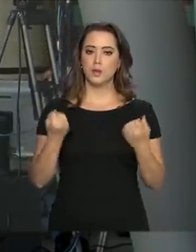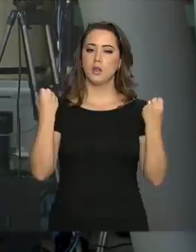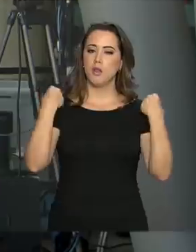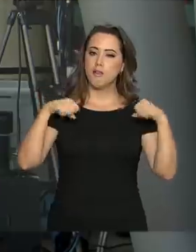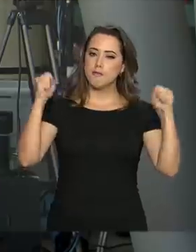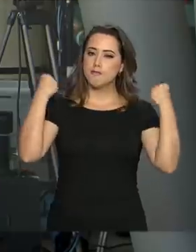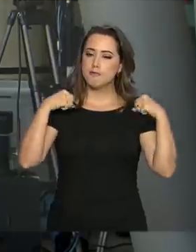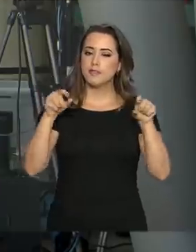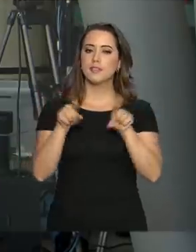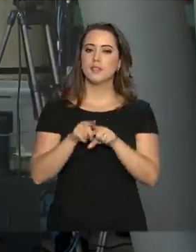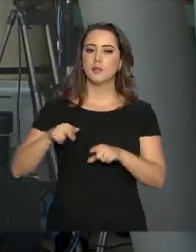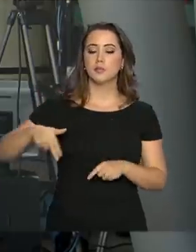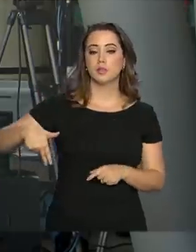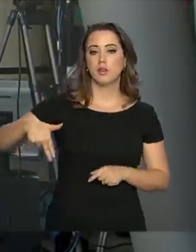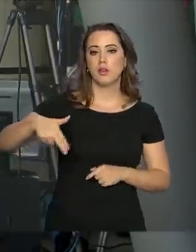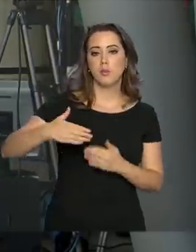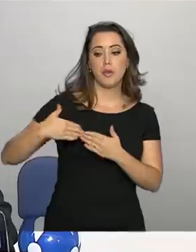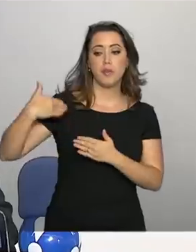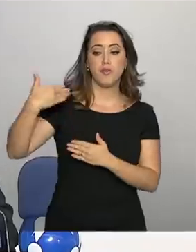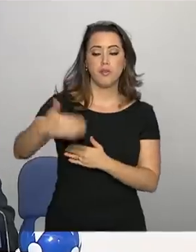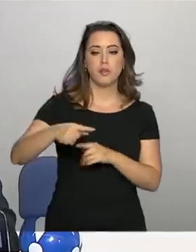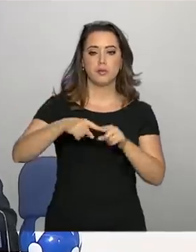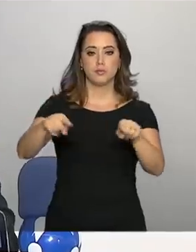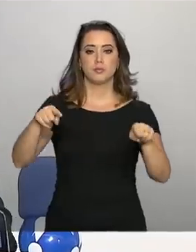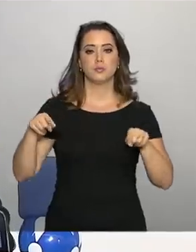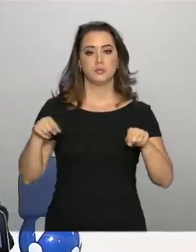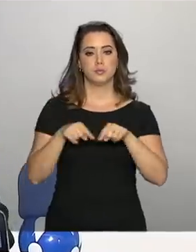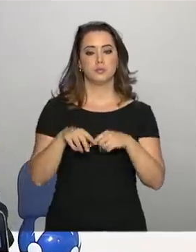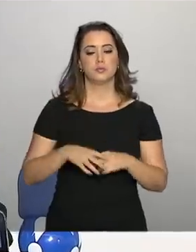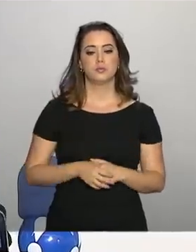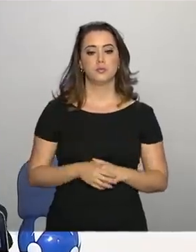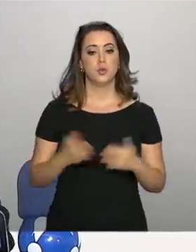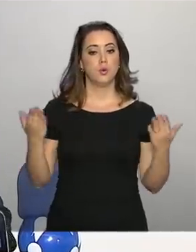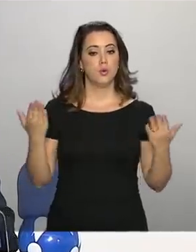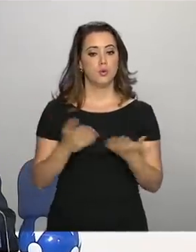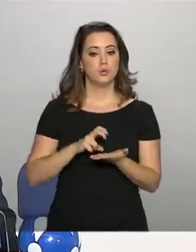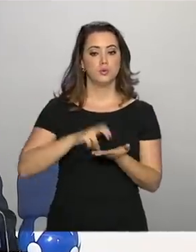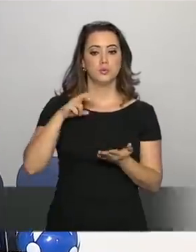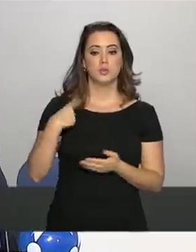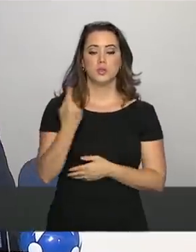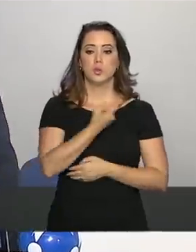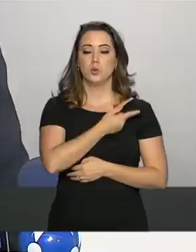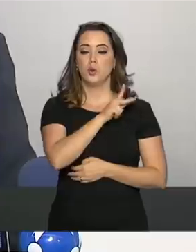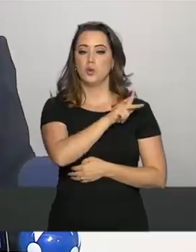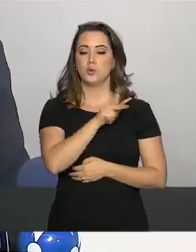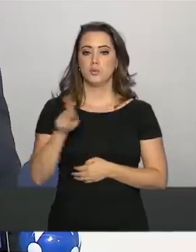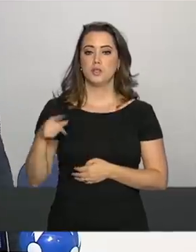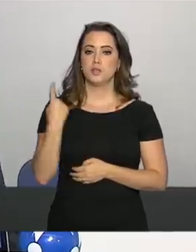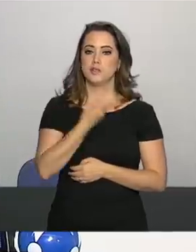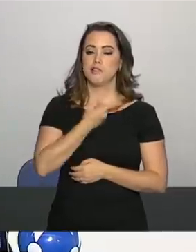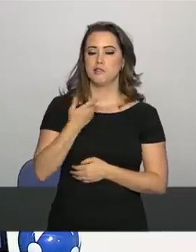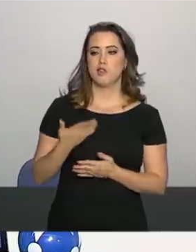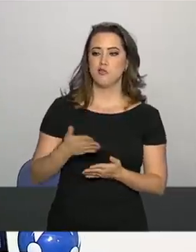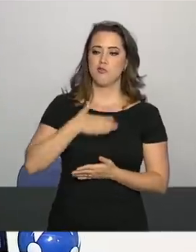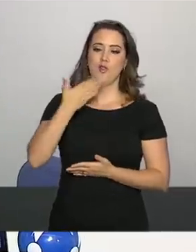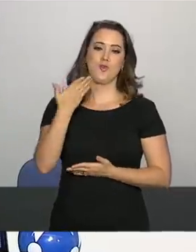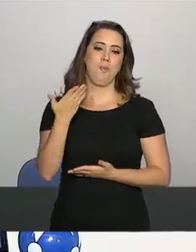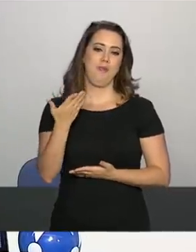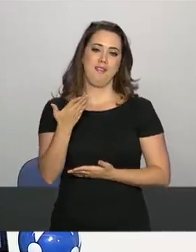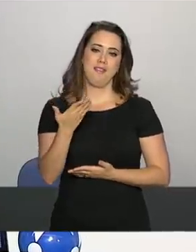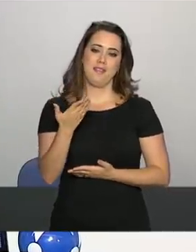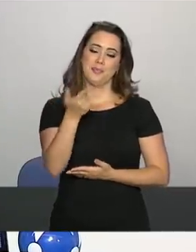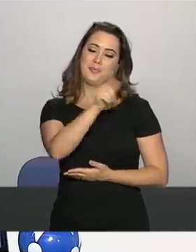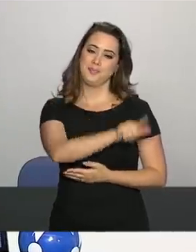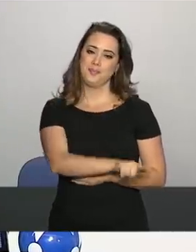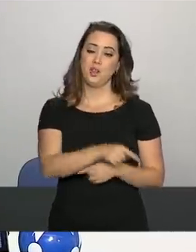além de caminhada fora do quarto. Hoje pela manhã, nosso presidente na caminhada nos surpreendeu mais uma vez